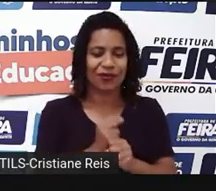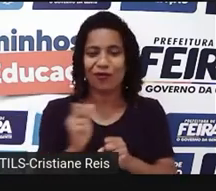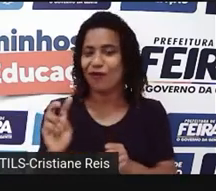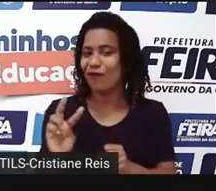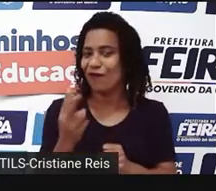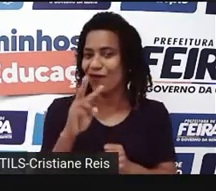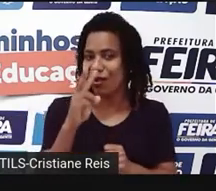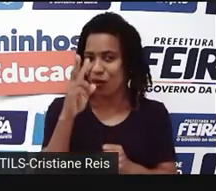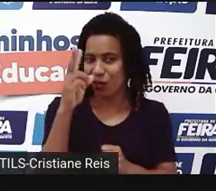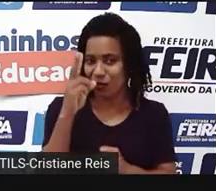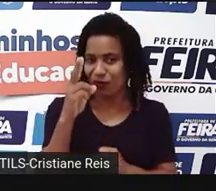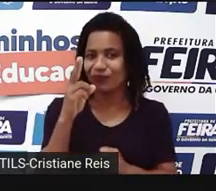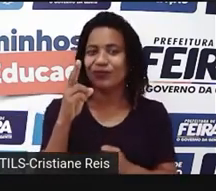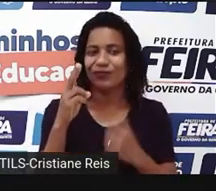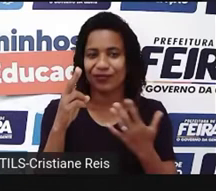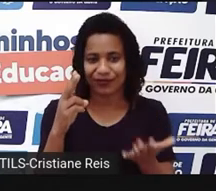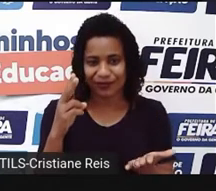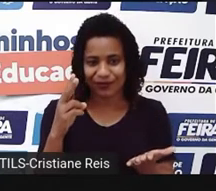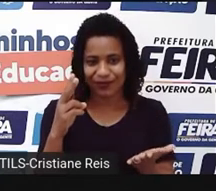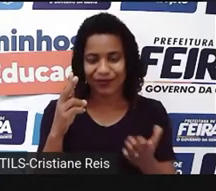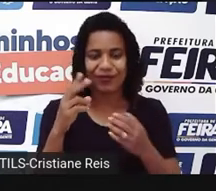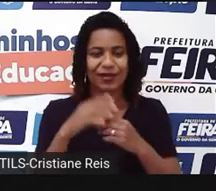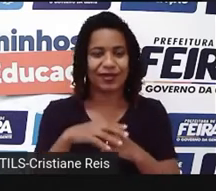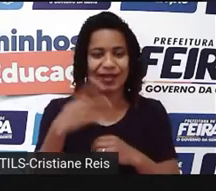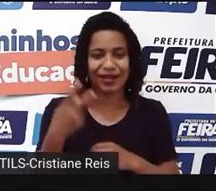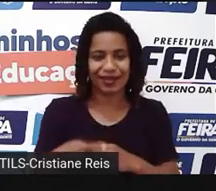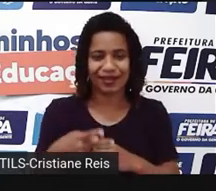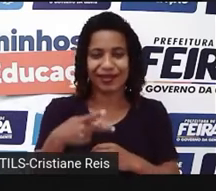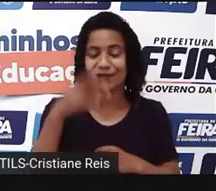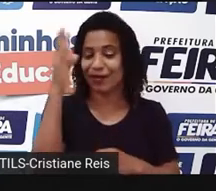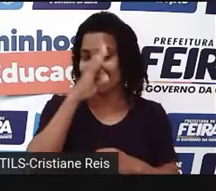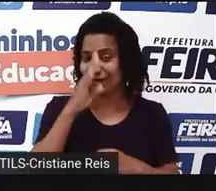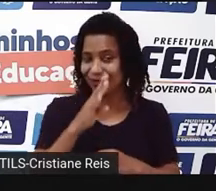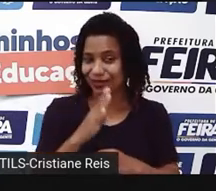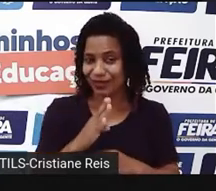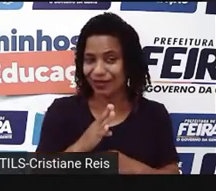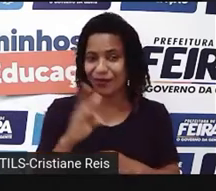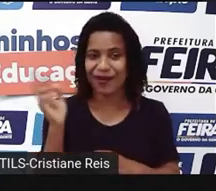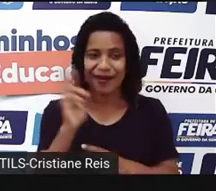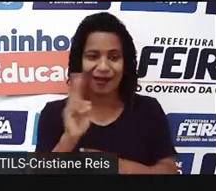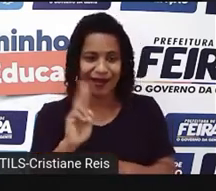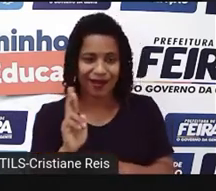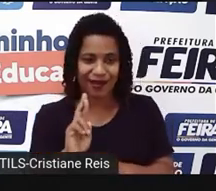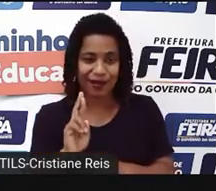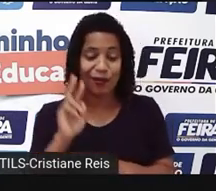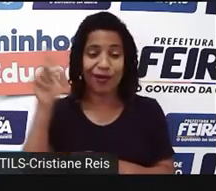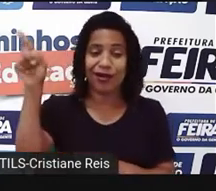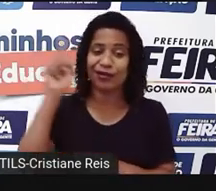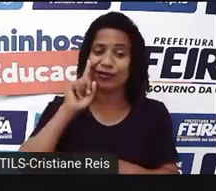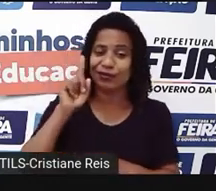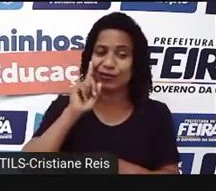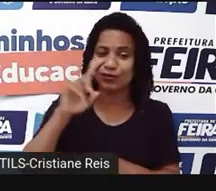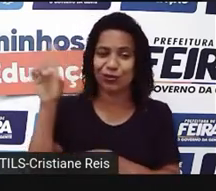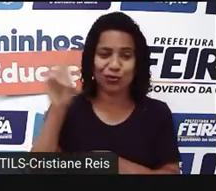valor monetário. Que no nosso país é em real, nos Estados Unidos é em dólar, né? E cada país tem a sua